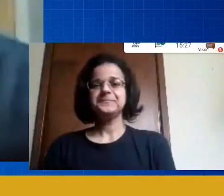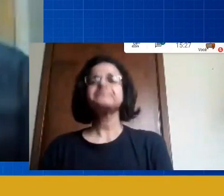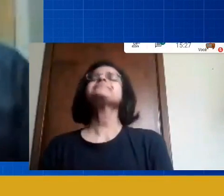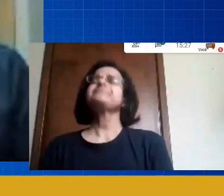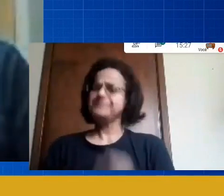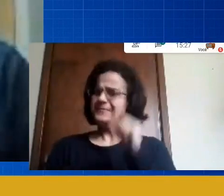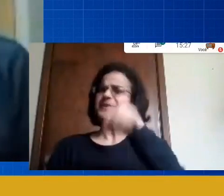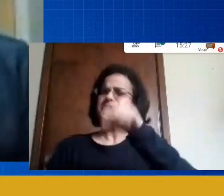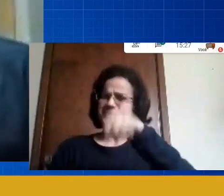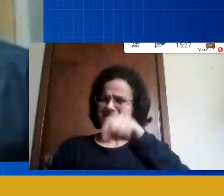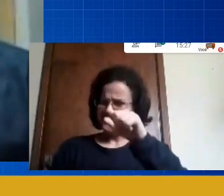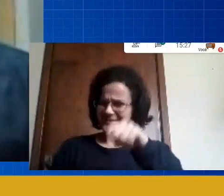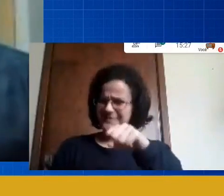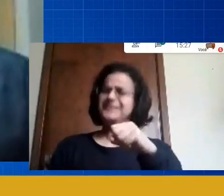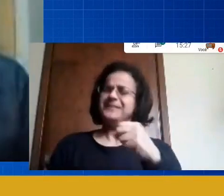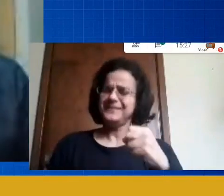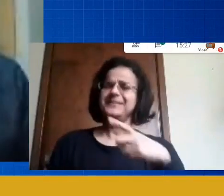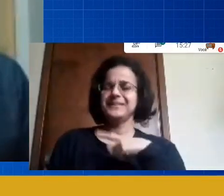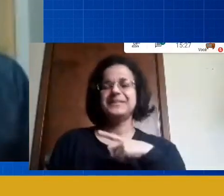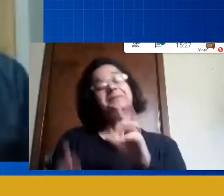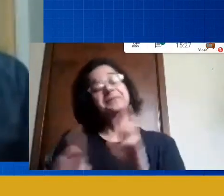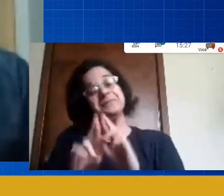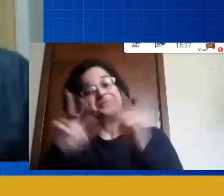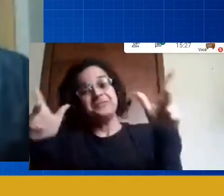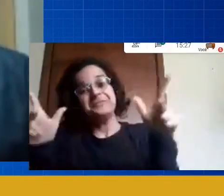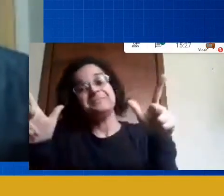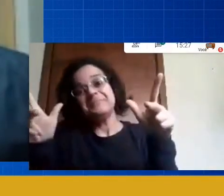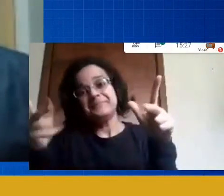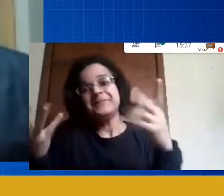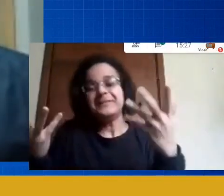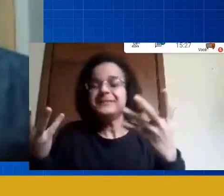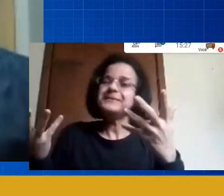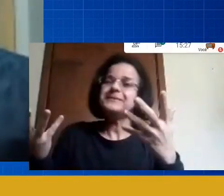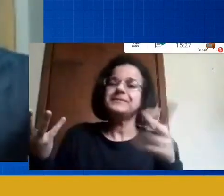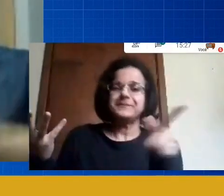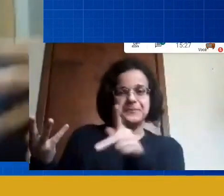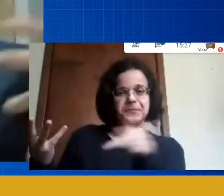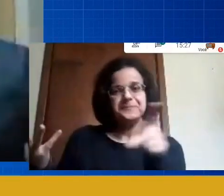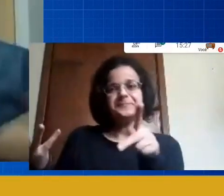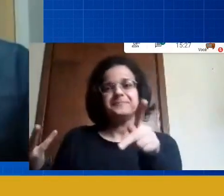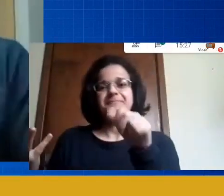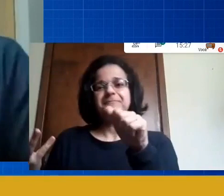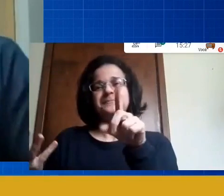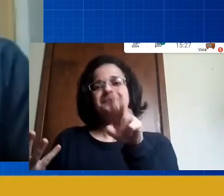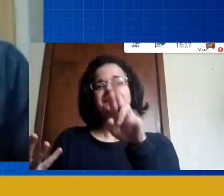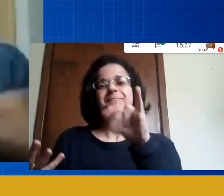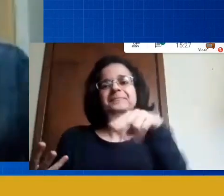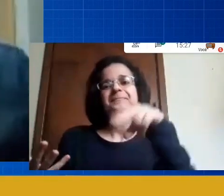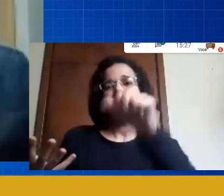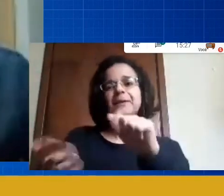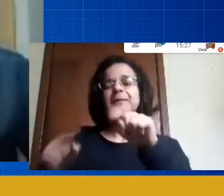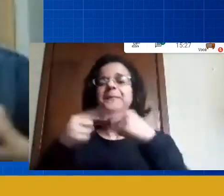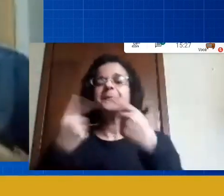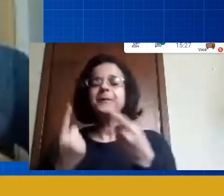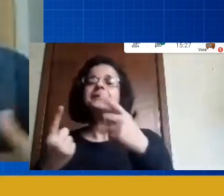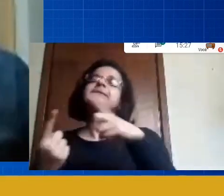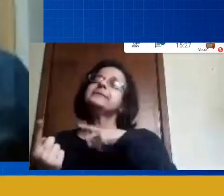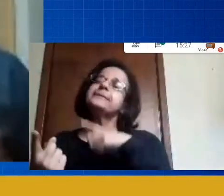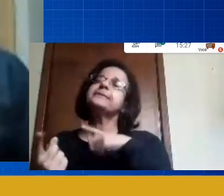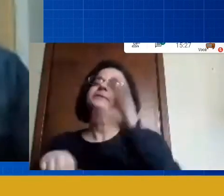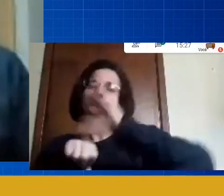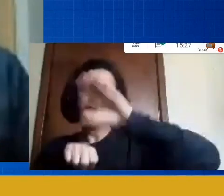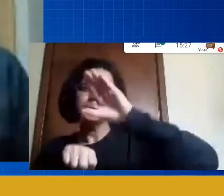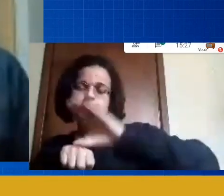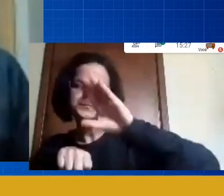vamos vamos ter de uma forma diferente né Diana vamos ter de uma forma os cursos os